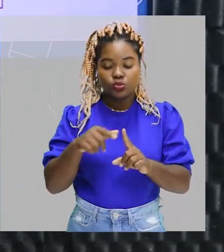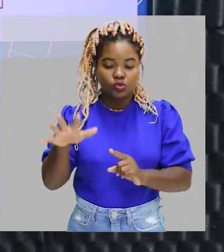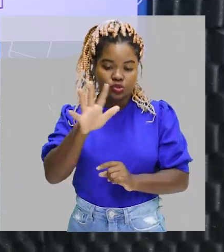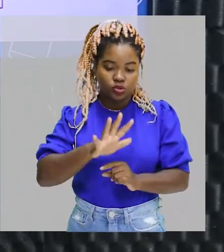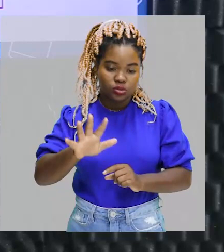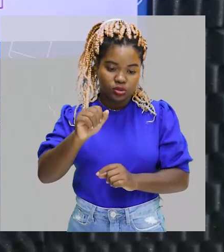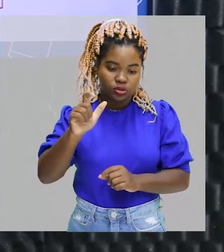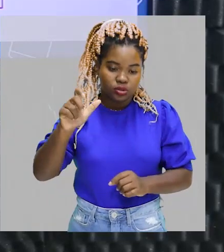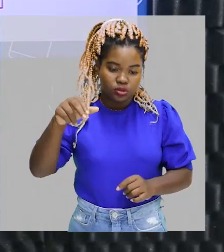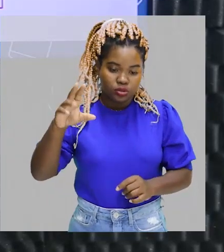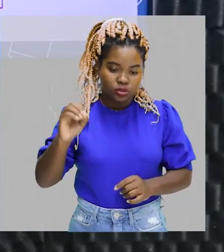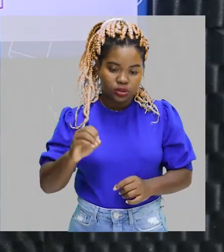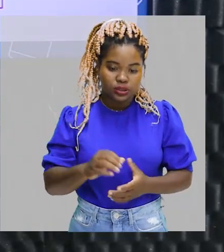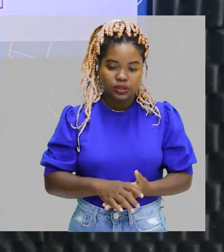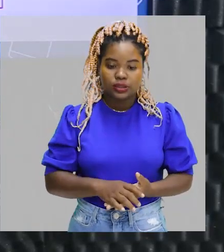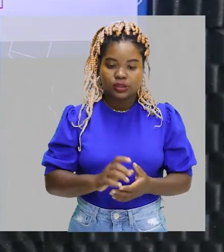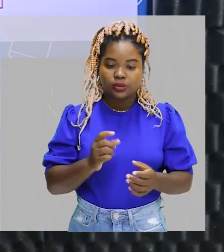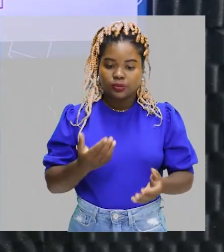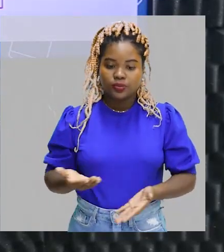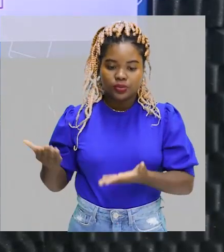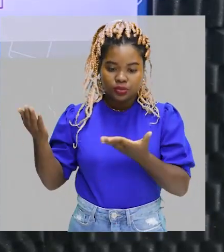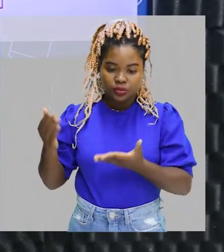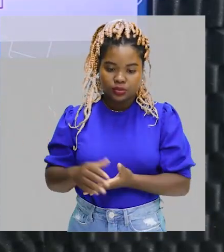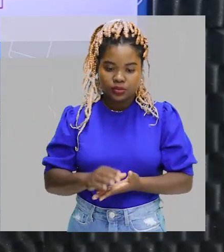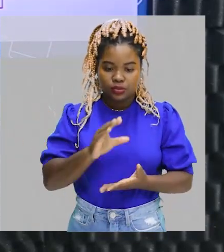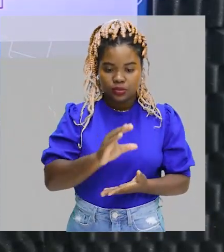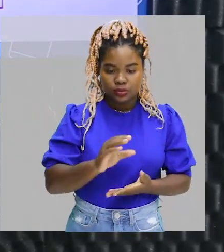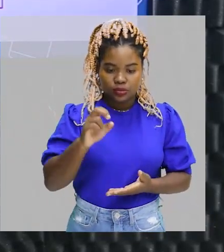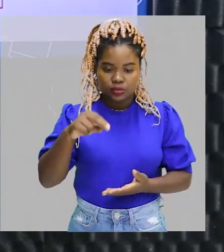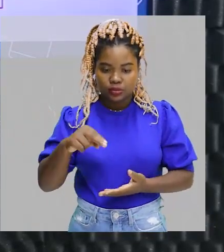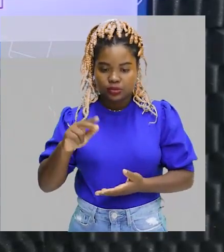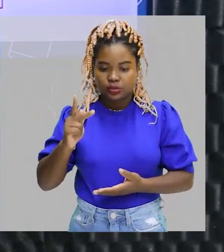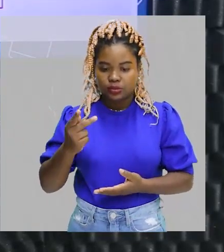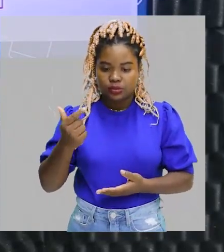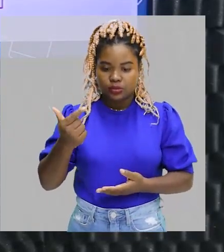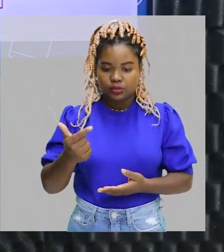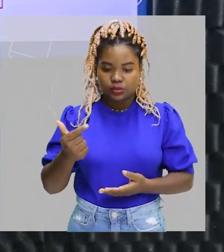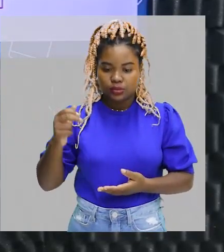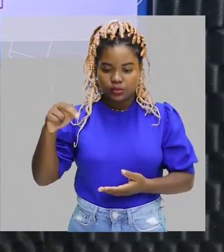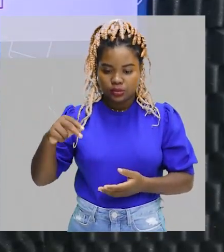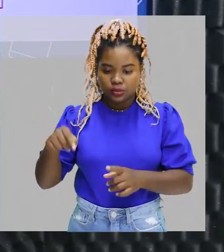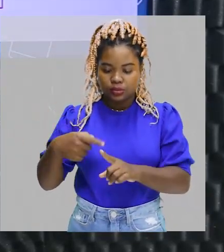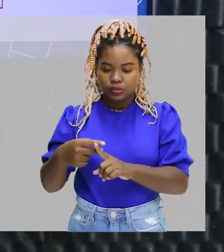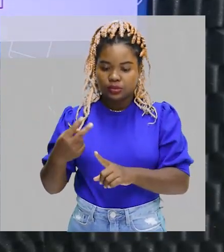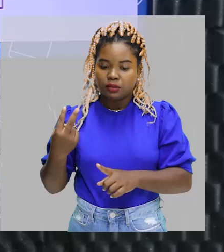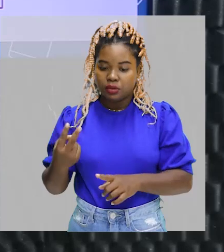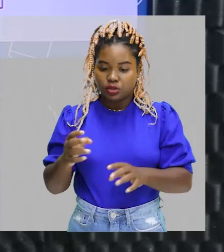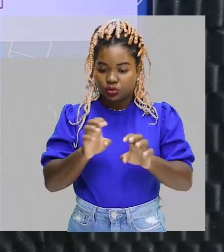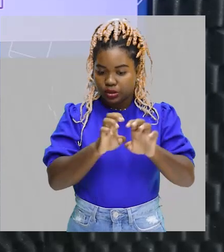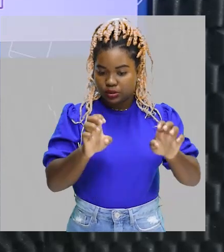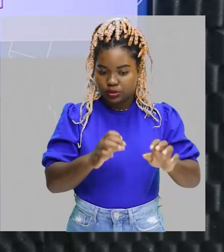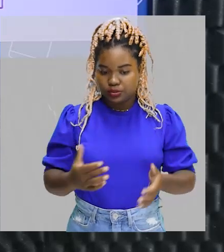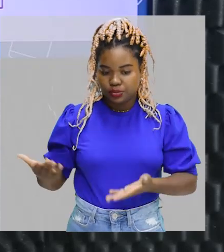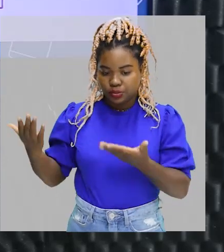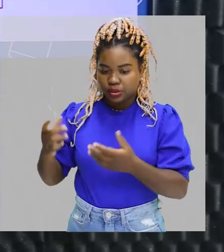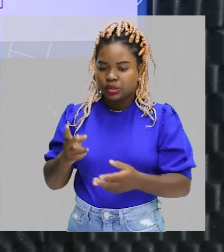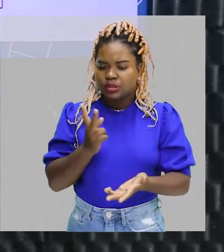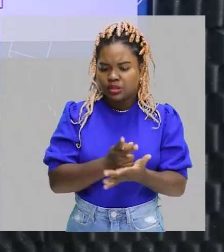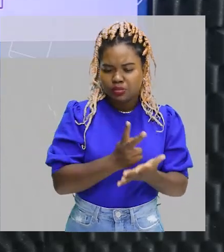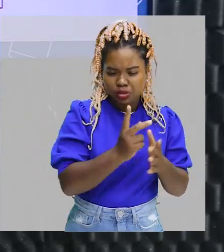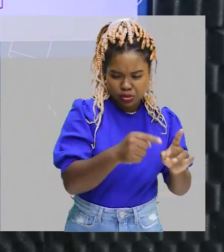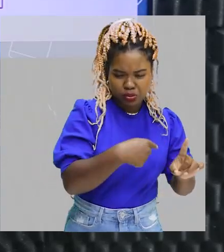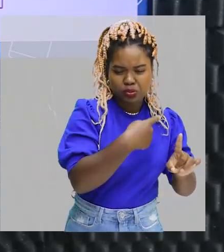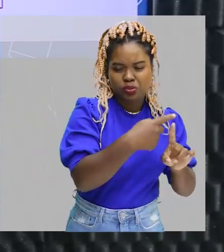CₙH₂ₙₙₙ, dois. Ou seja, eu vou ter sempre o dobro de hidrogênios,